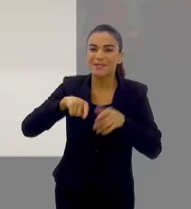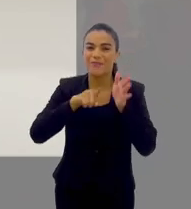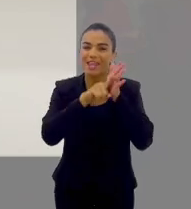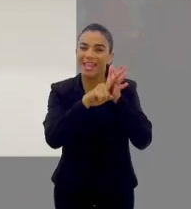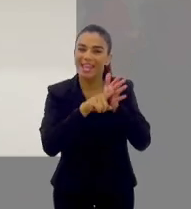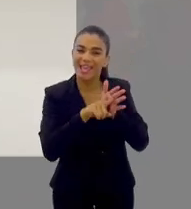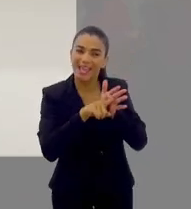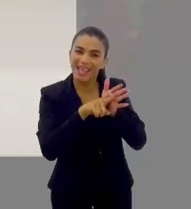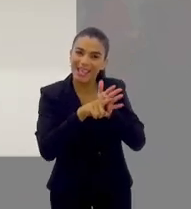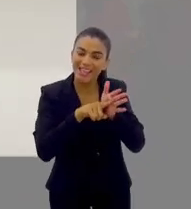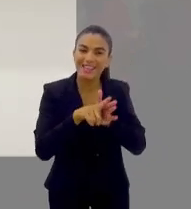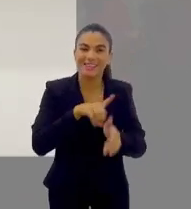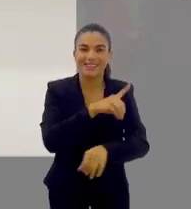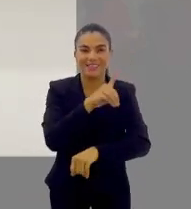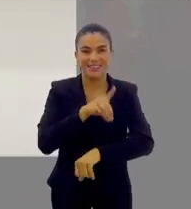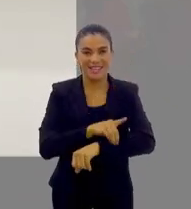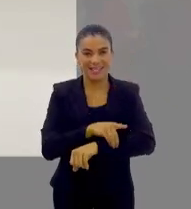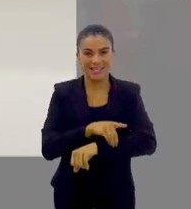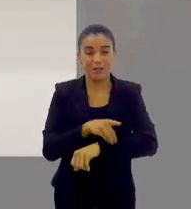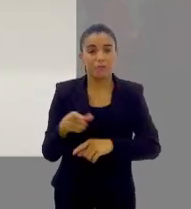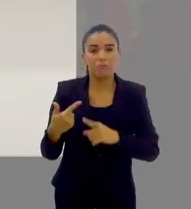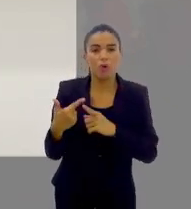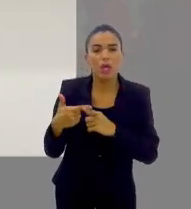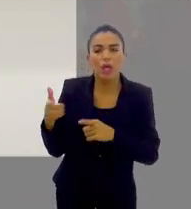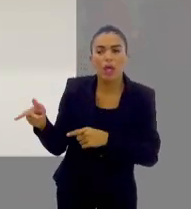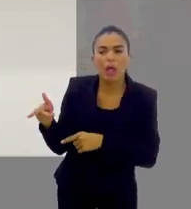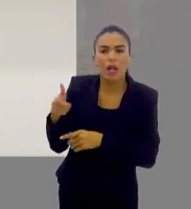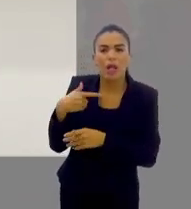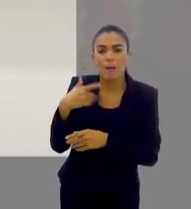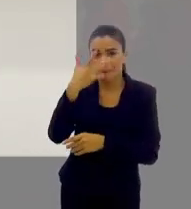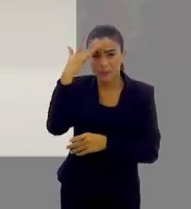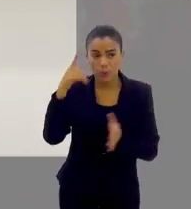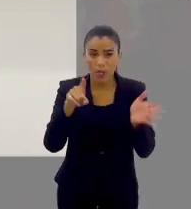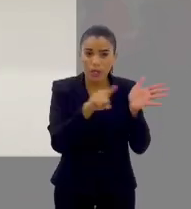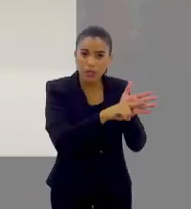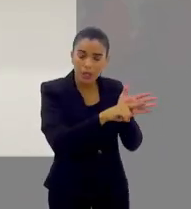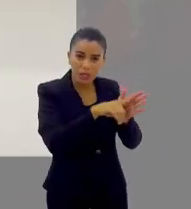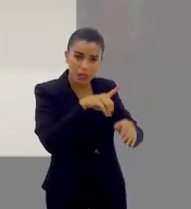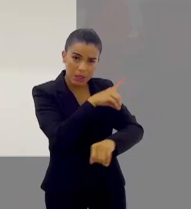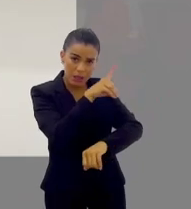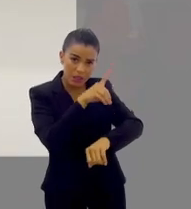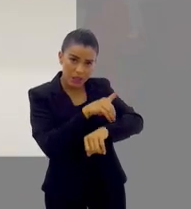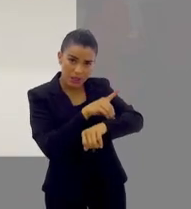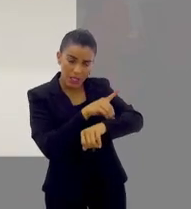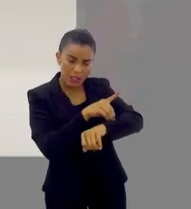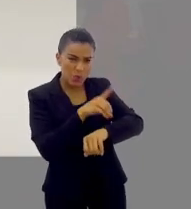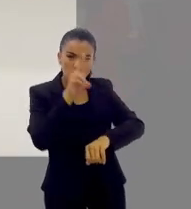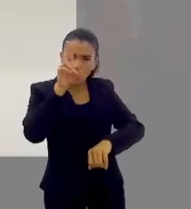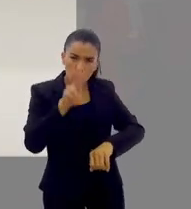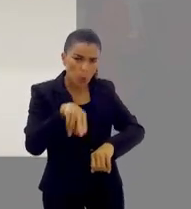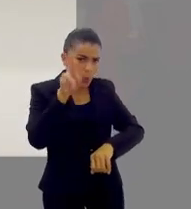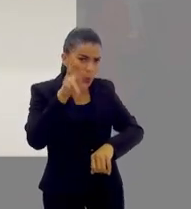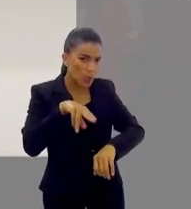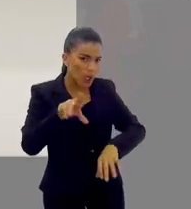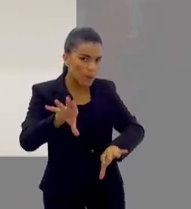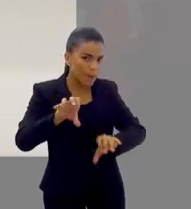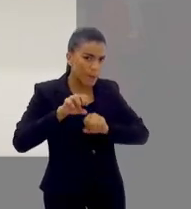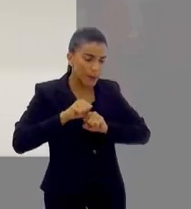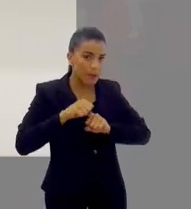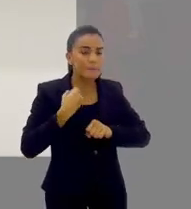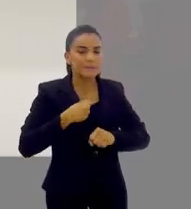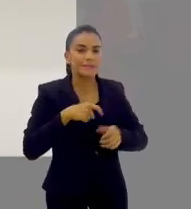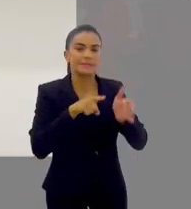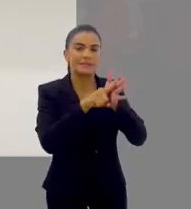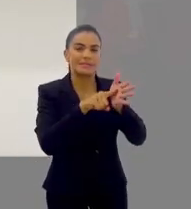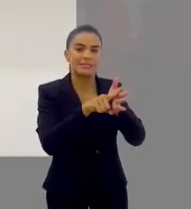ter teste de dengue, porque ela mostrava-se, ela se mostrava que nas pessoas que eram negativas para dengue, que nunca tiveram dengue,